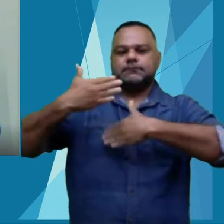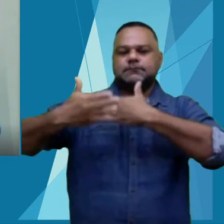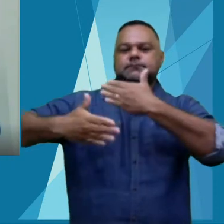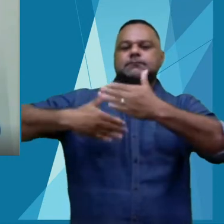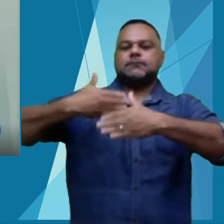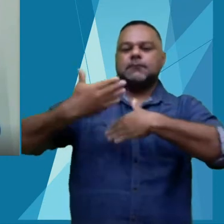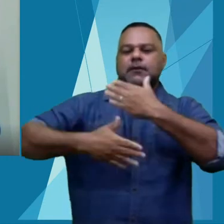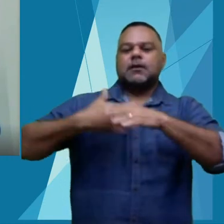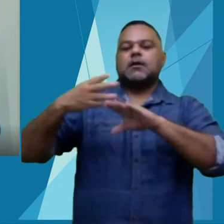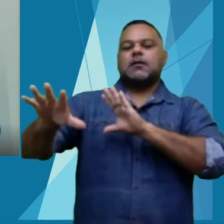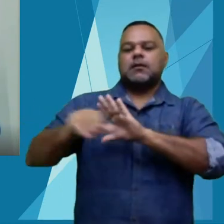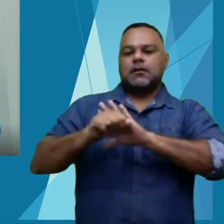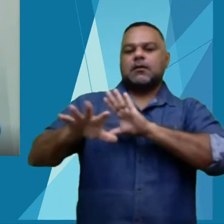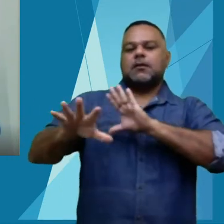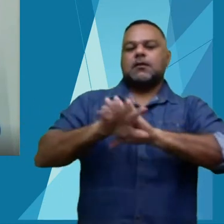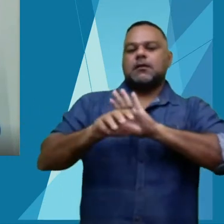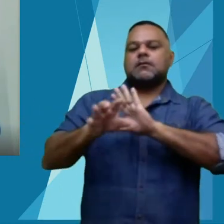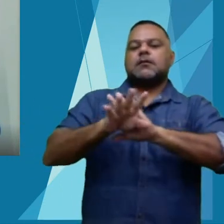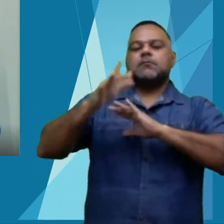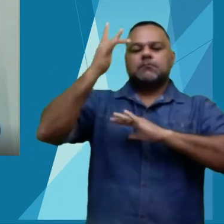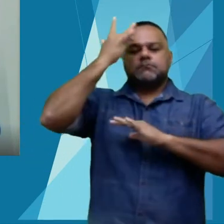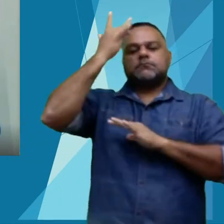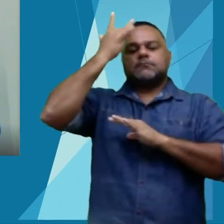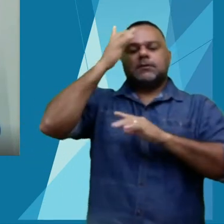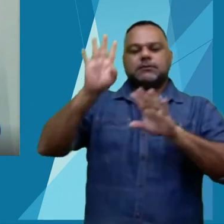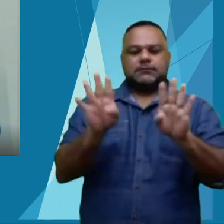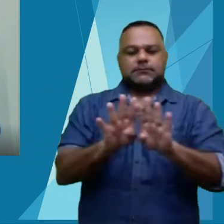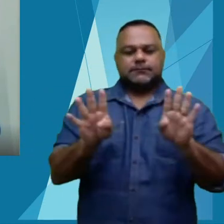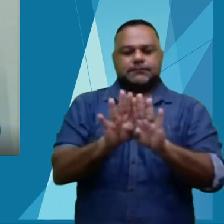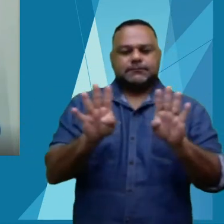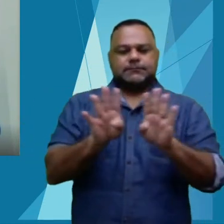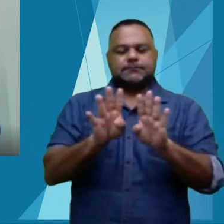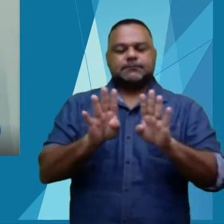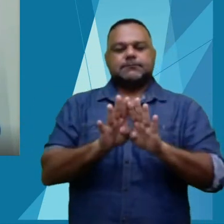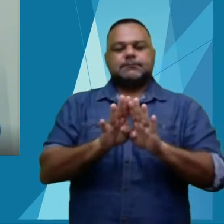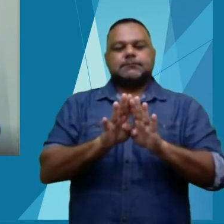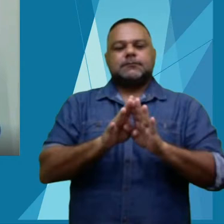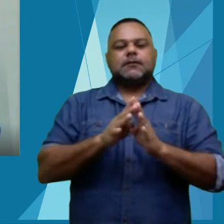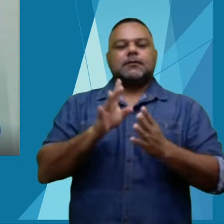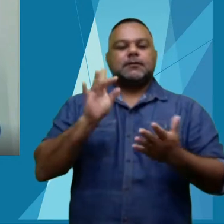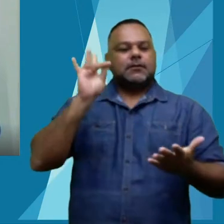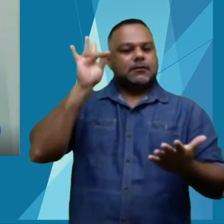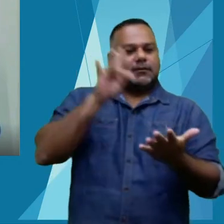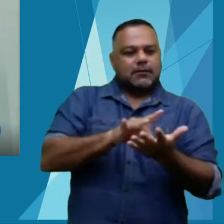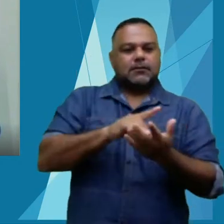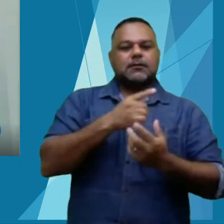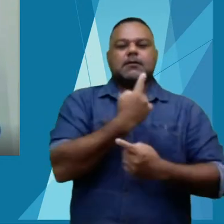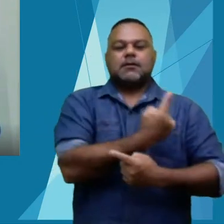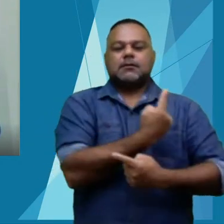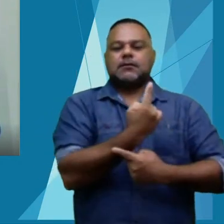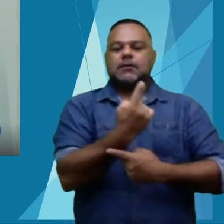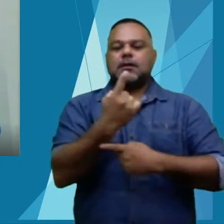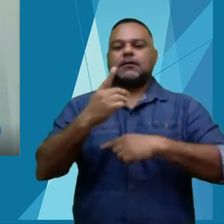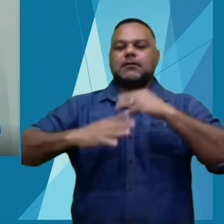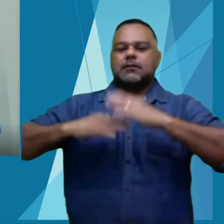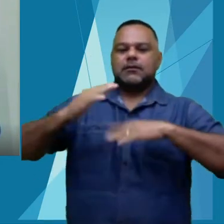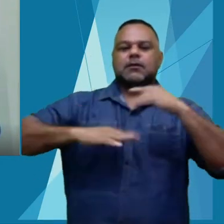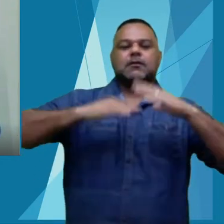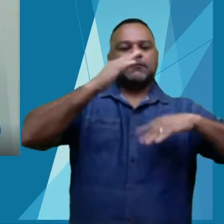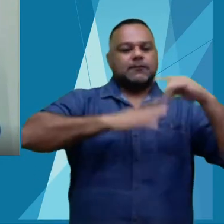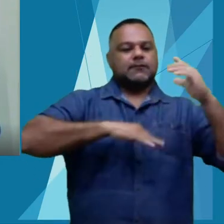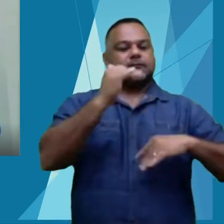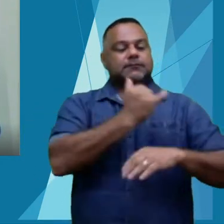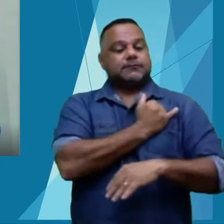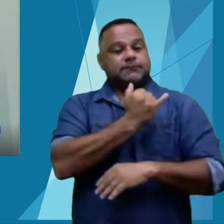incorpora a maturidade, mas também a certeza de que cada servidor, que cada profissional dessa